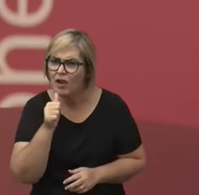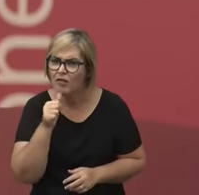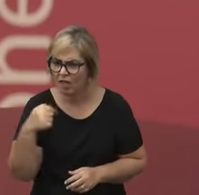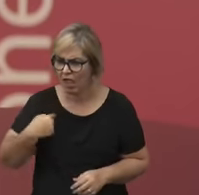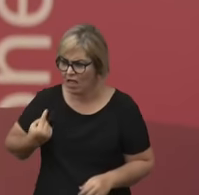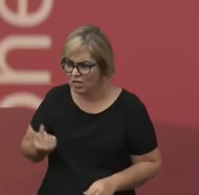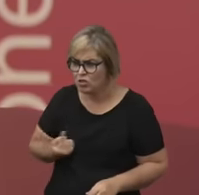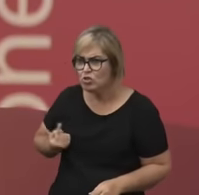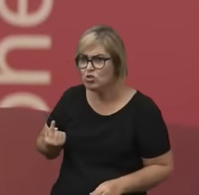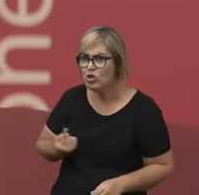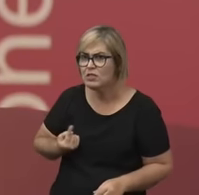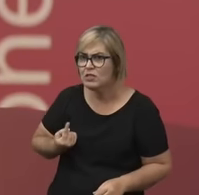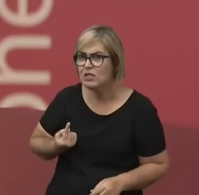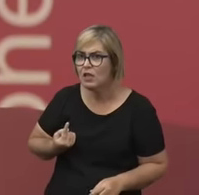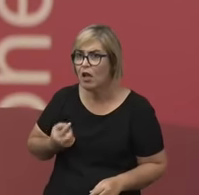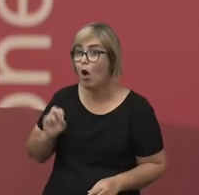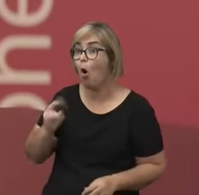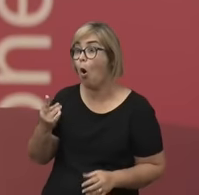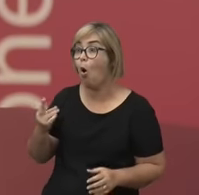Que pergunta ótima!